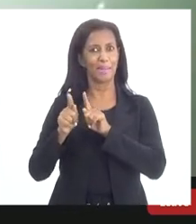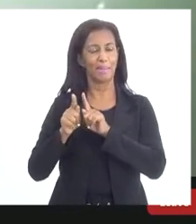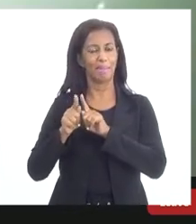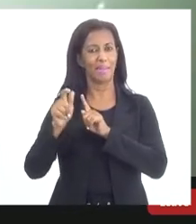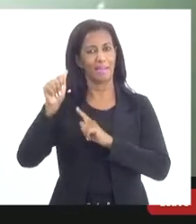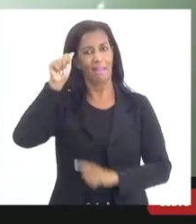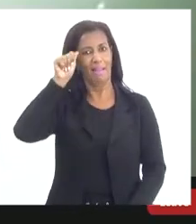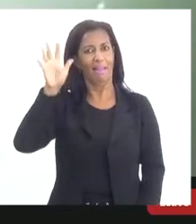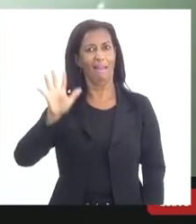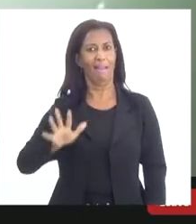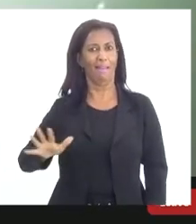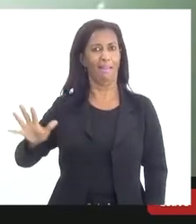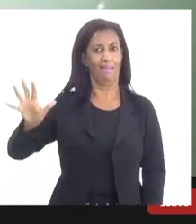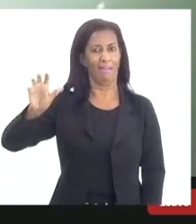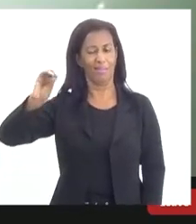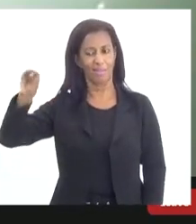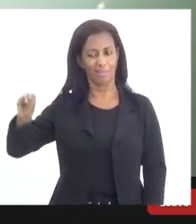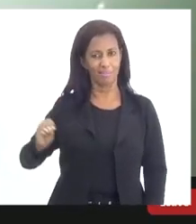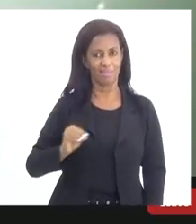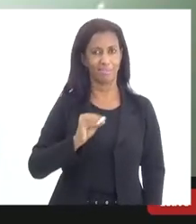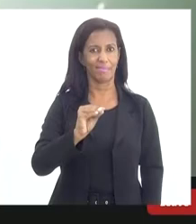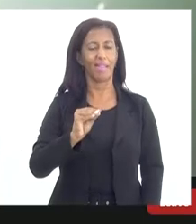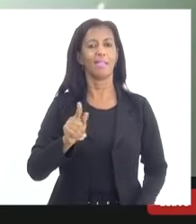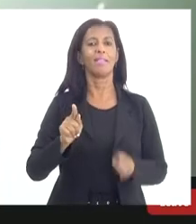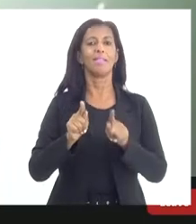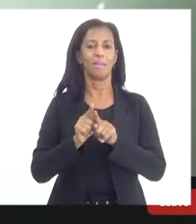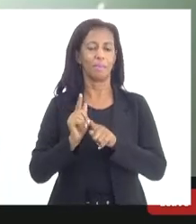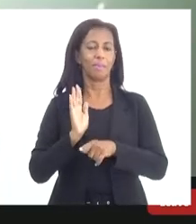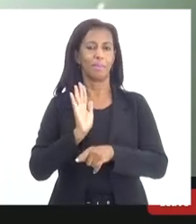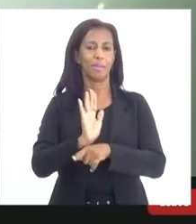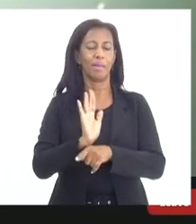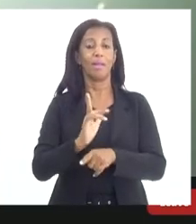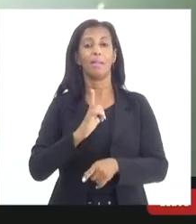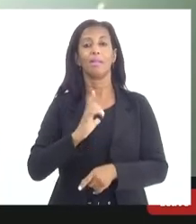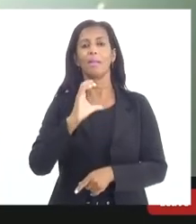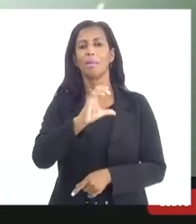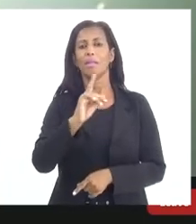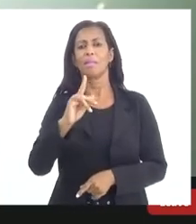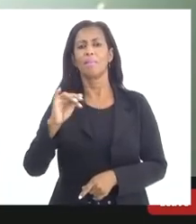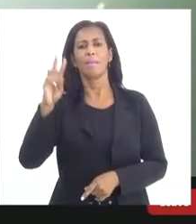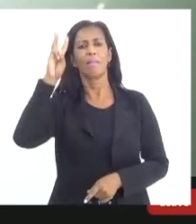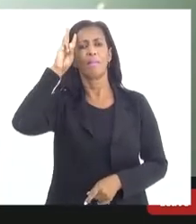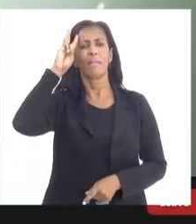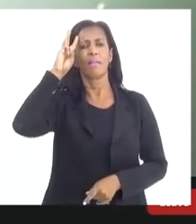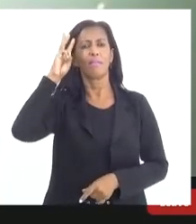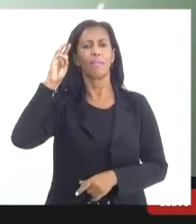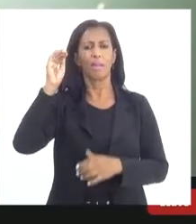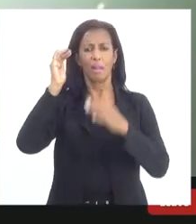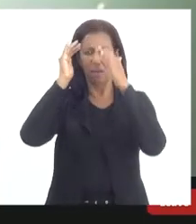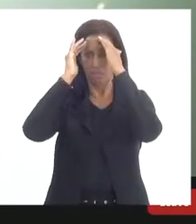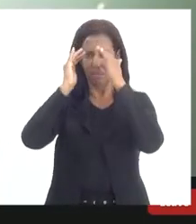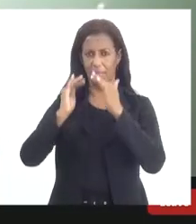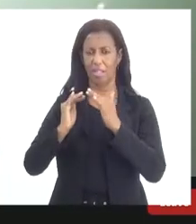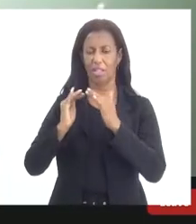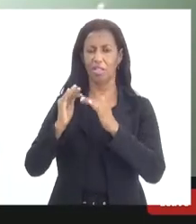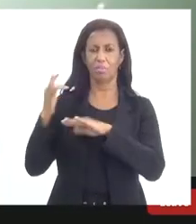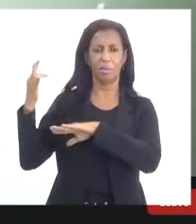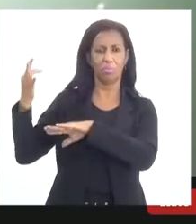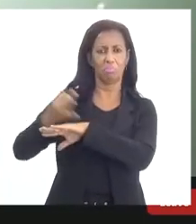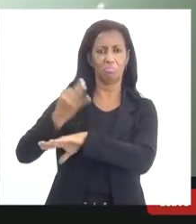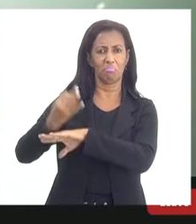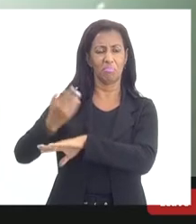nenhuma poderão contribuir muito e temos na CPI da intolerância religiosa a oportunidade de ouvir